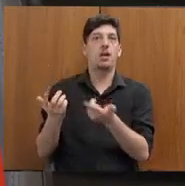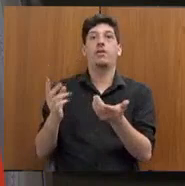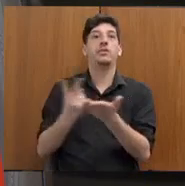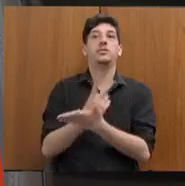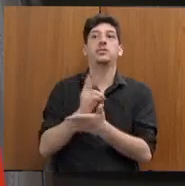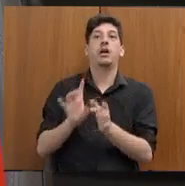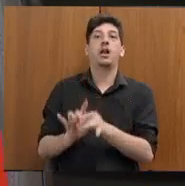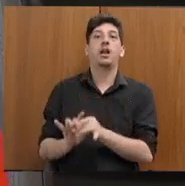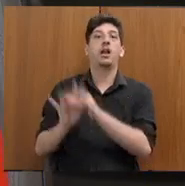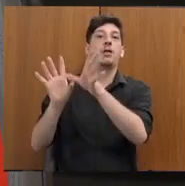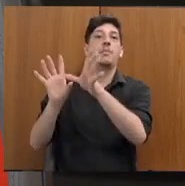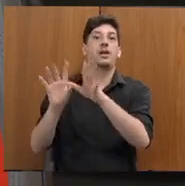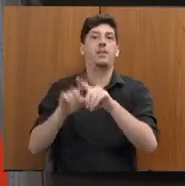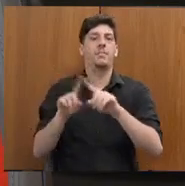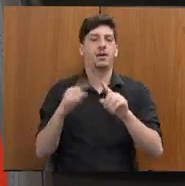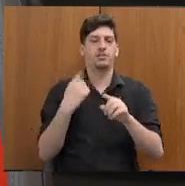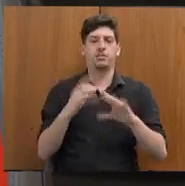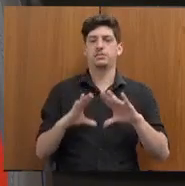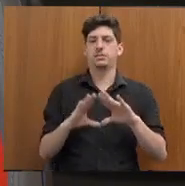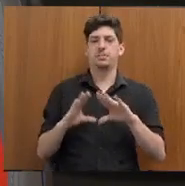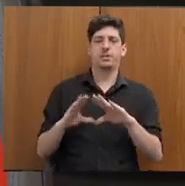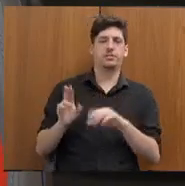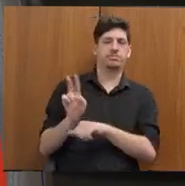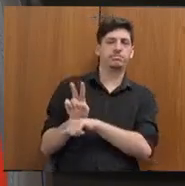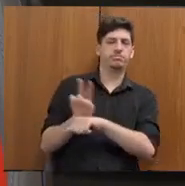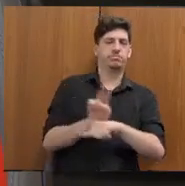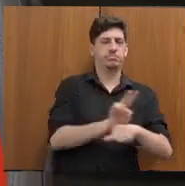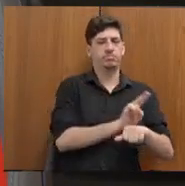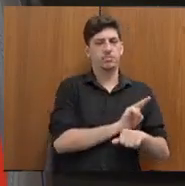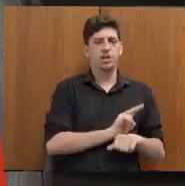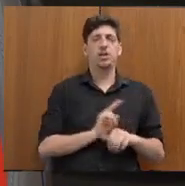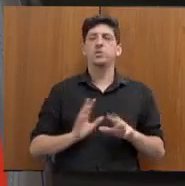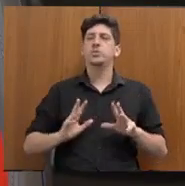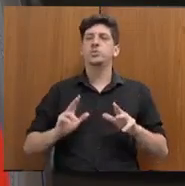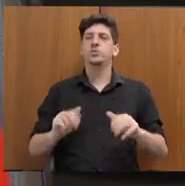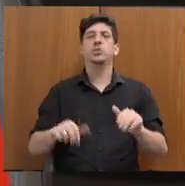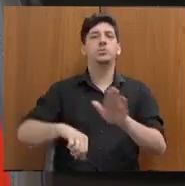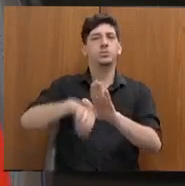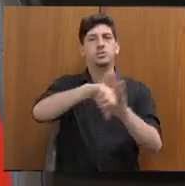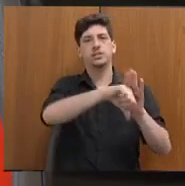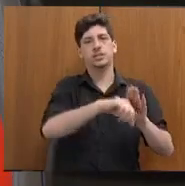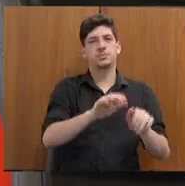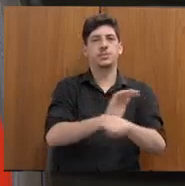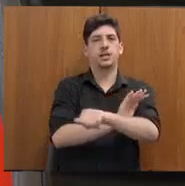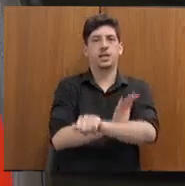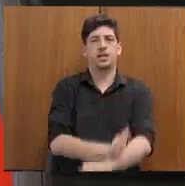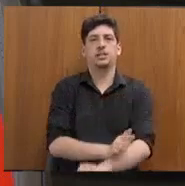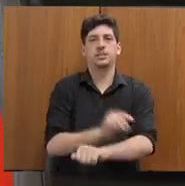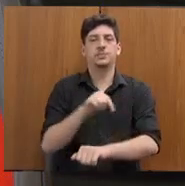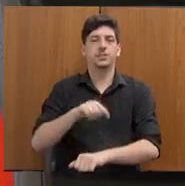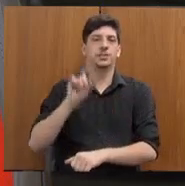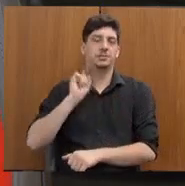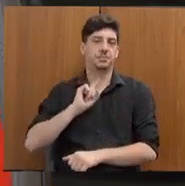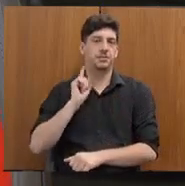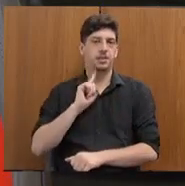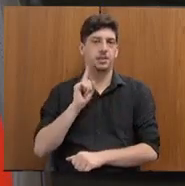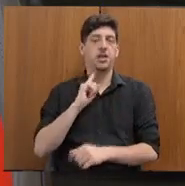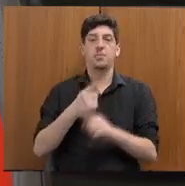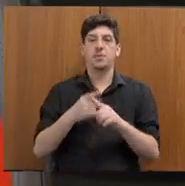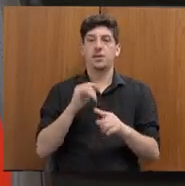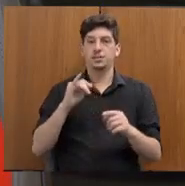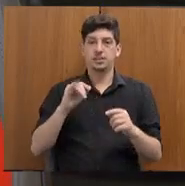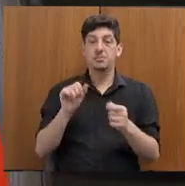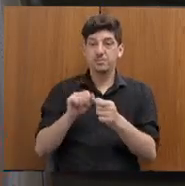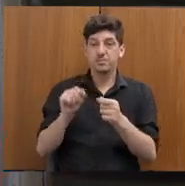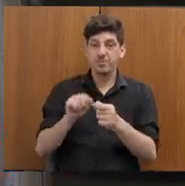com a decisão de acompanhar sistematicamente todos os casos cometidos de racismo nesse Estado, para que as pessoas possam ser punidas exemplarmente, para que isso não